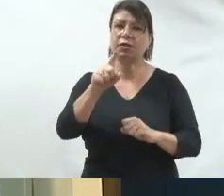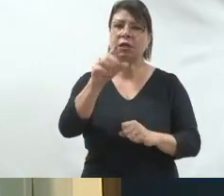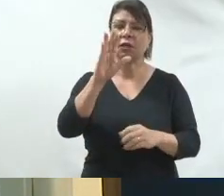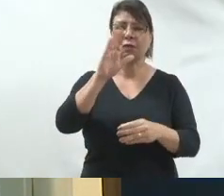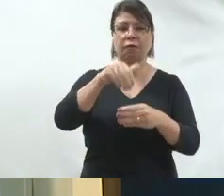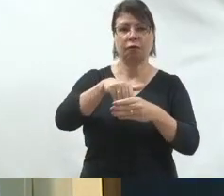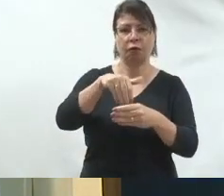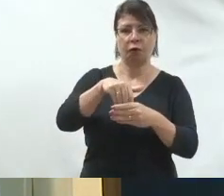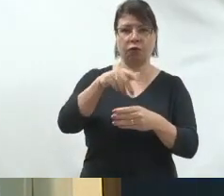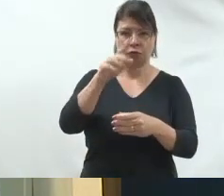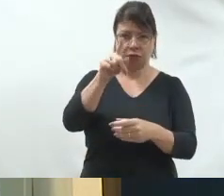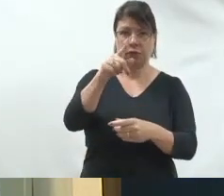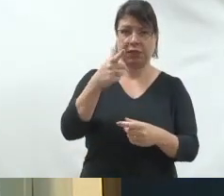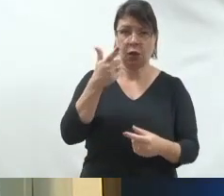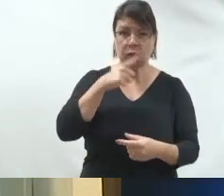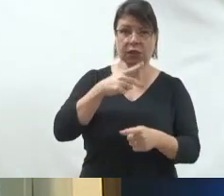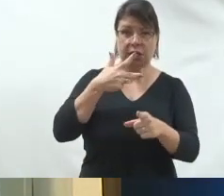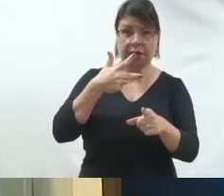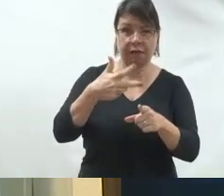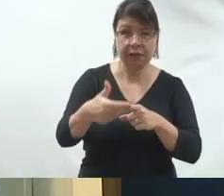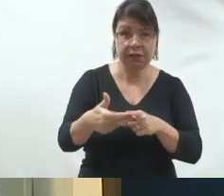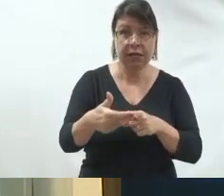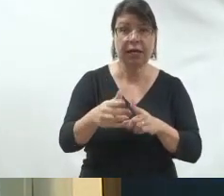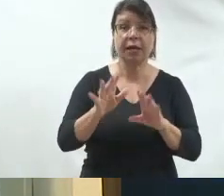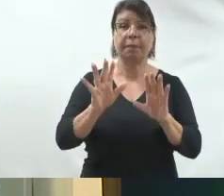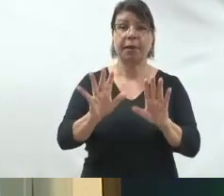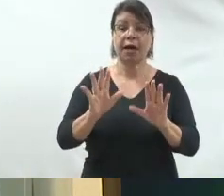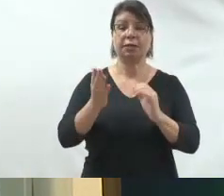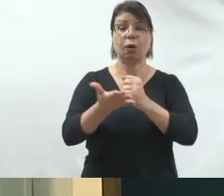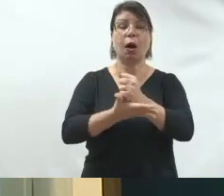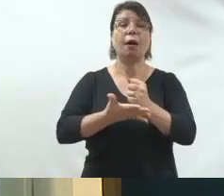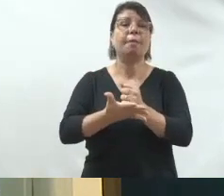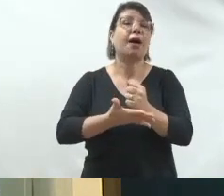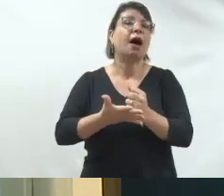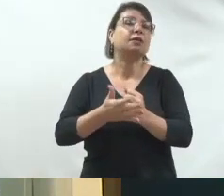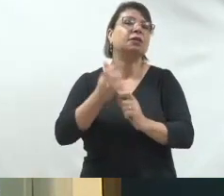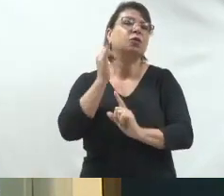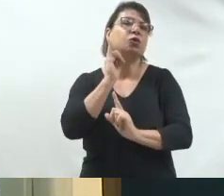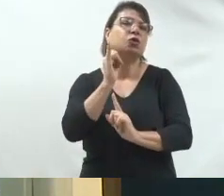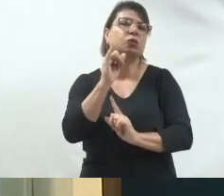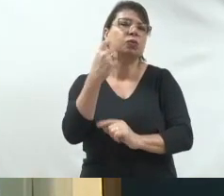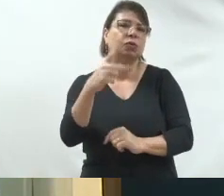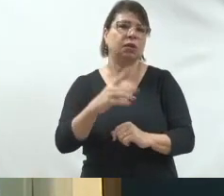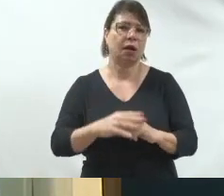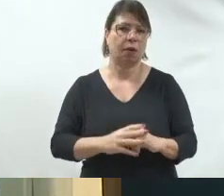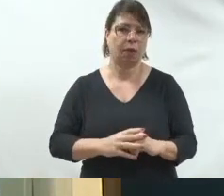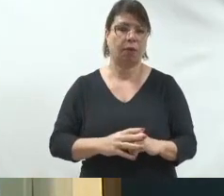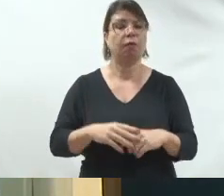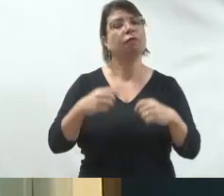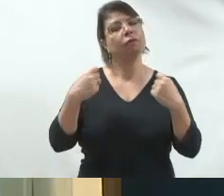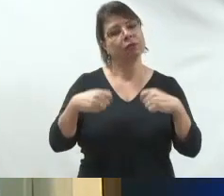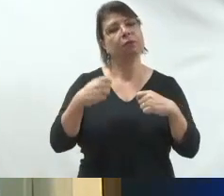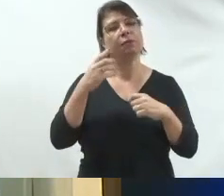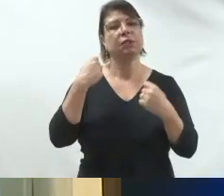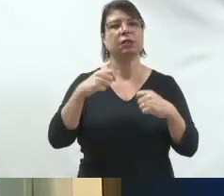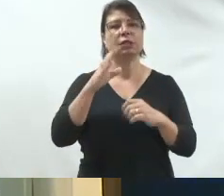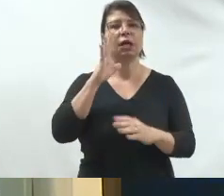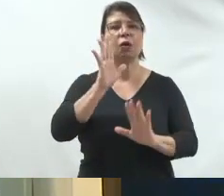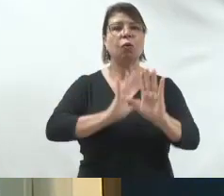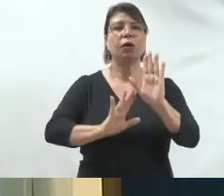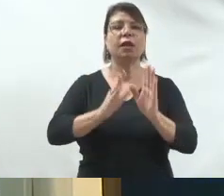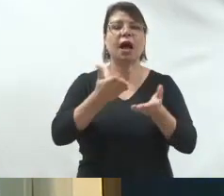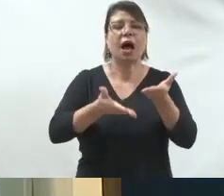discurso, mas o que o munícipe deseja nesse momento é que você cuide dos problemas mais diretos e mais